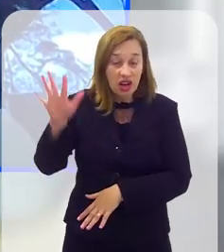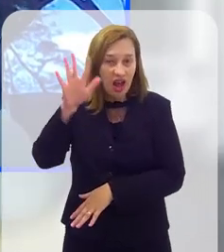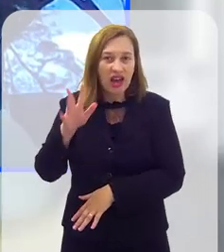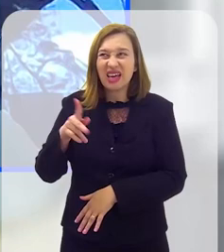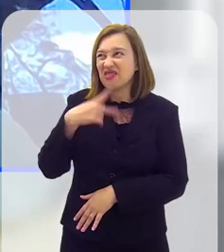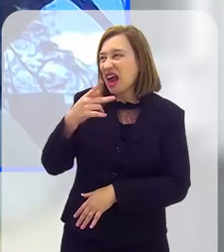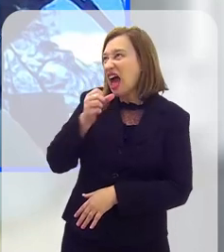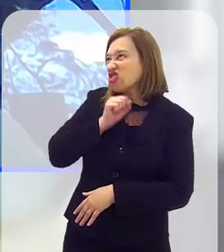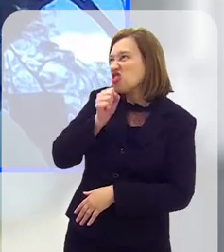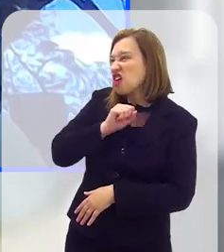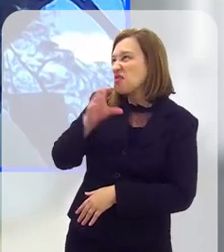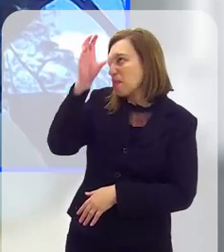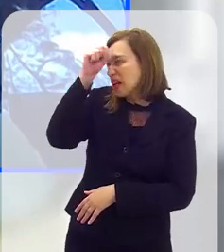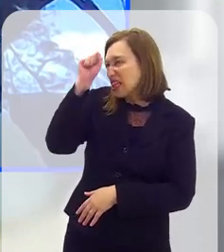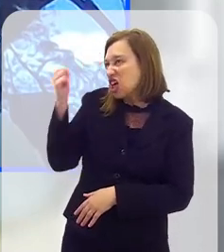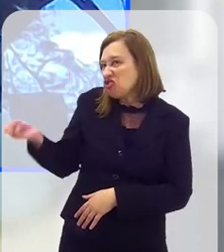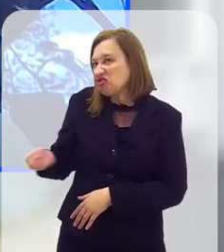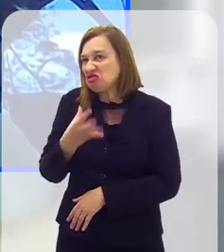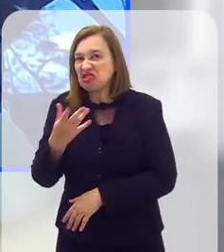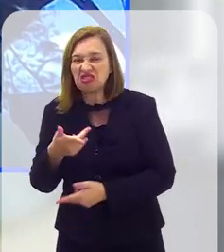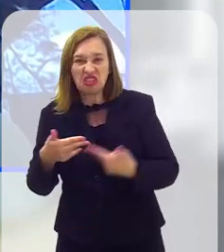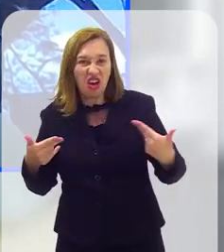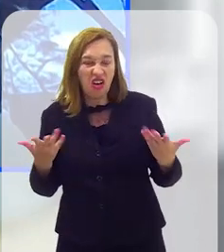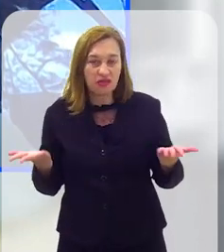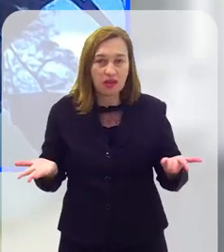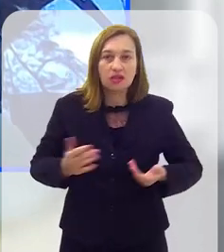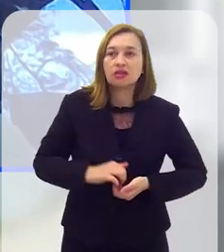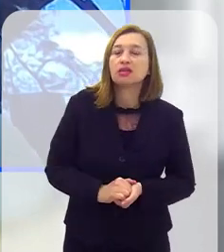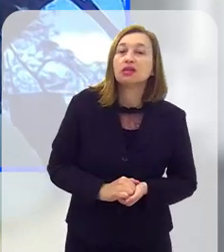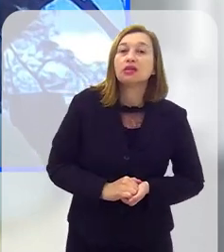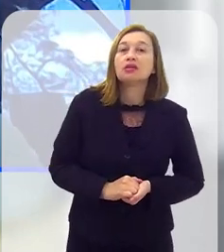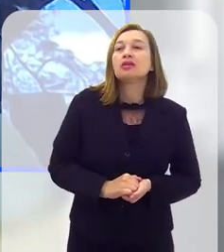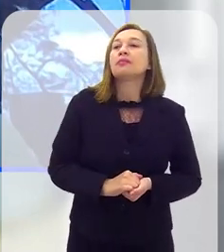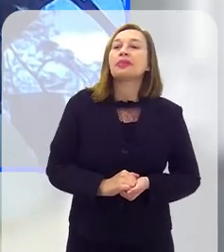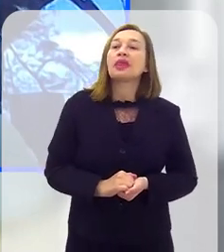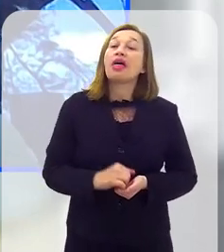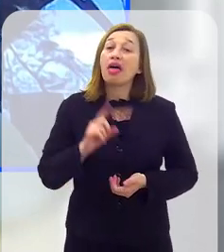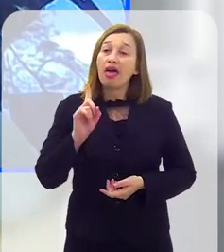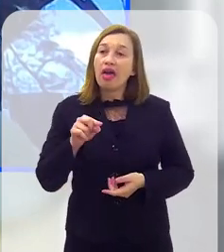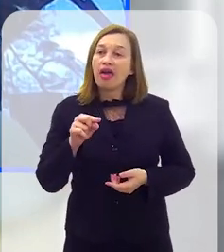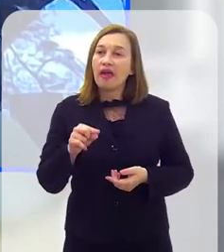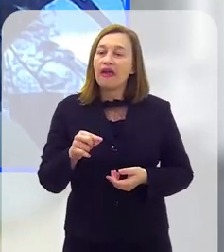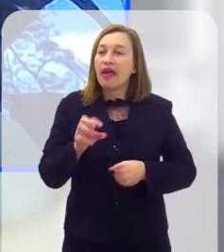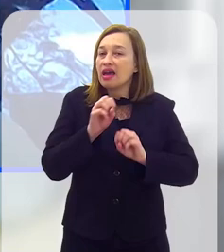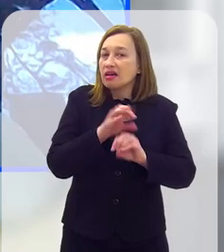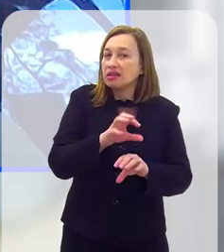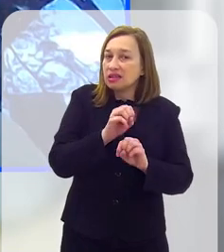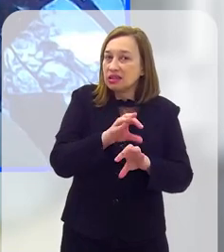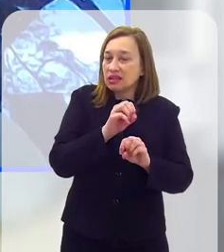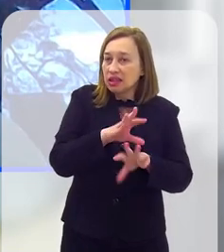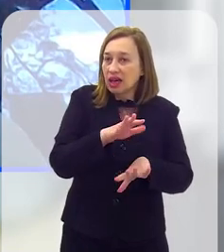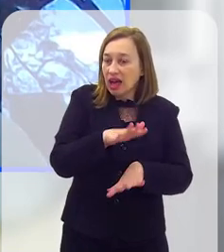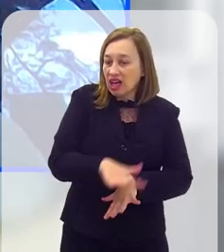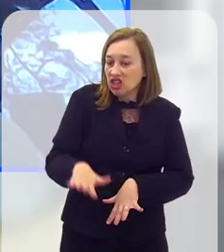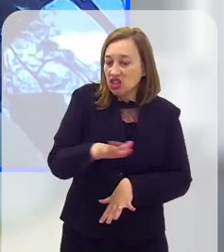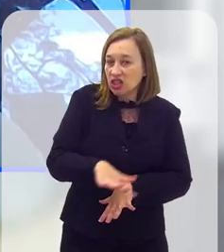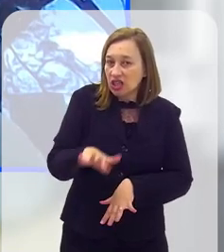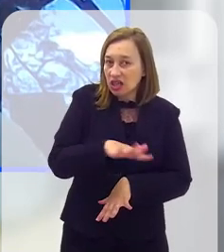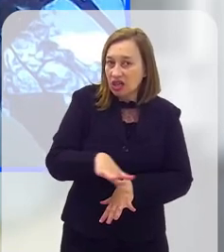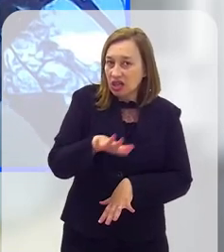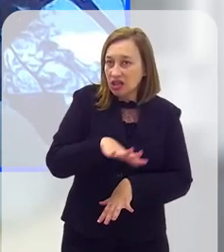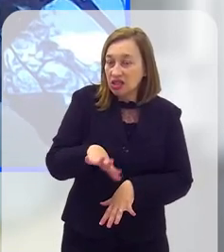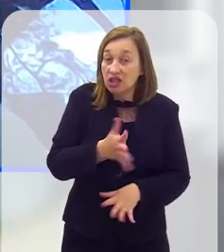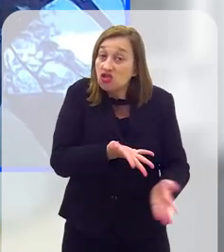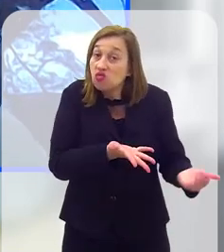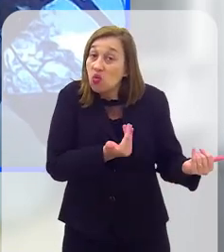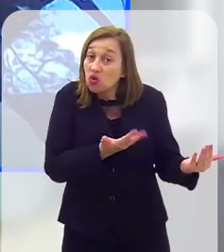que já diz, ah, estou muito velho para aprender alguma coisa nova e tal, não sei o quê, é levar essa educação